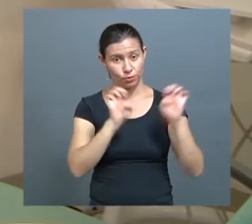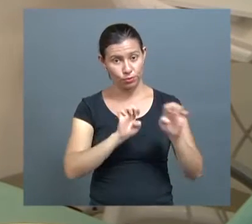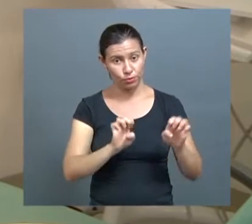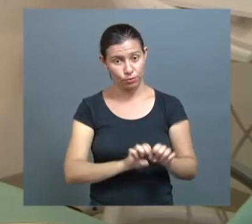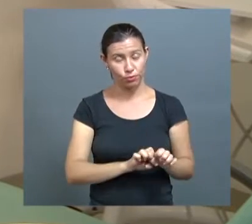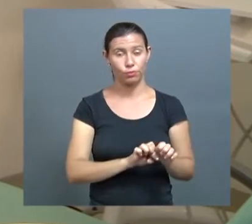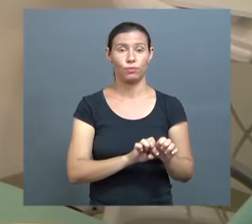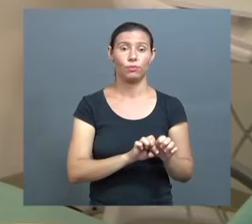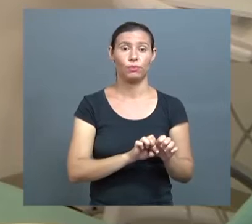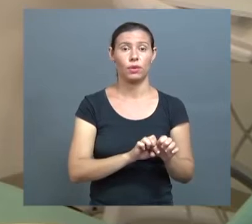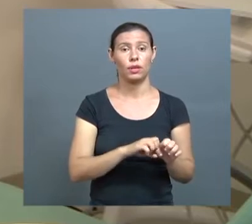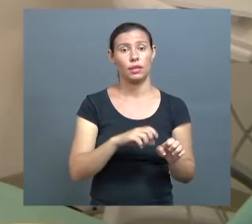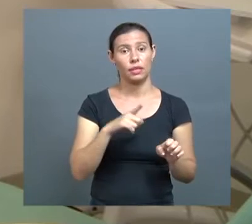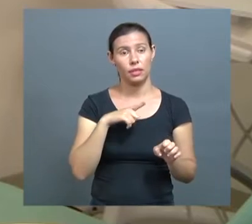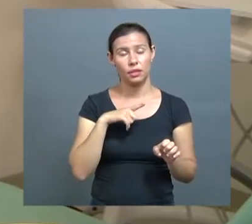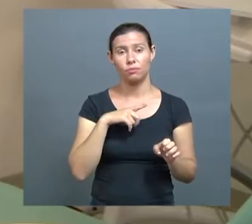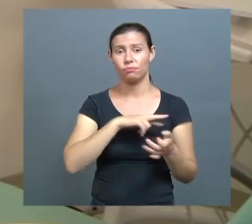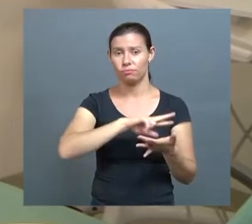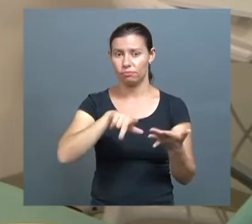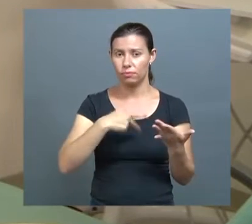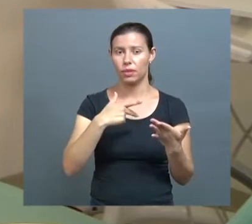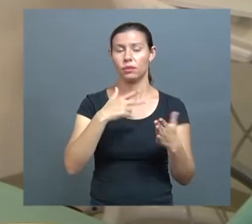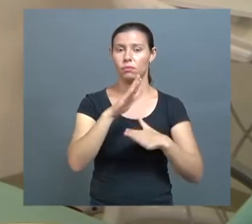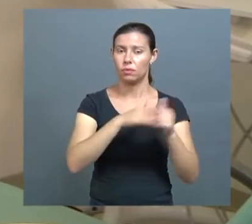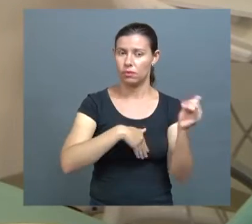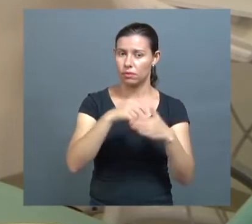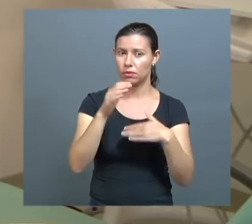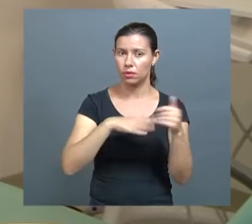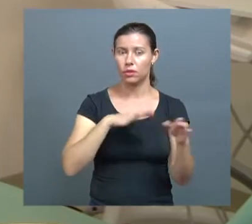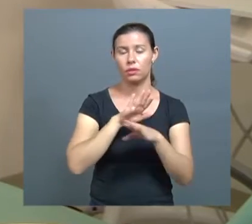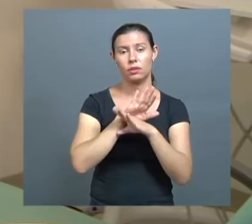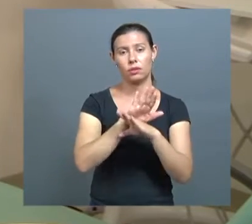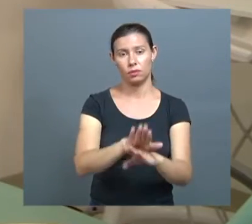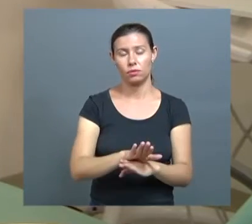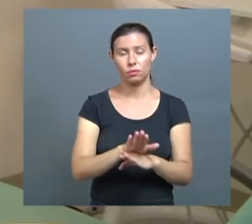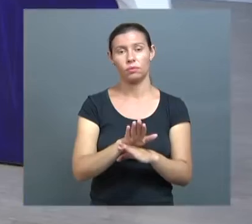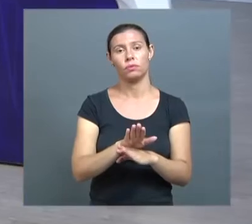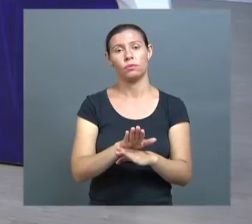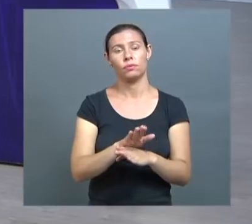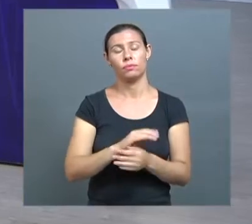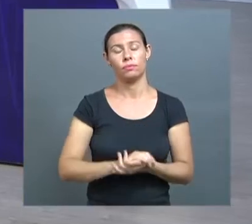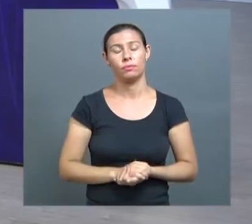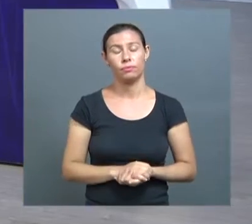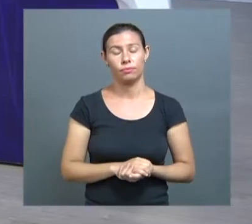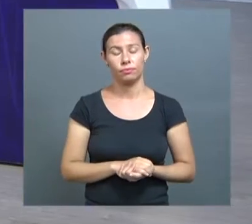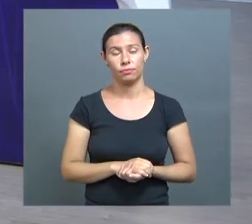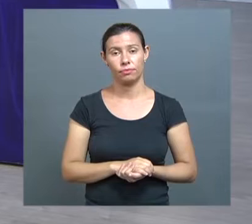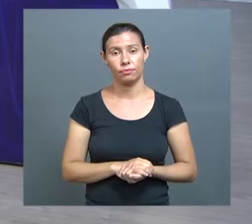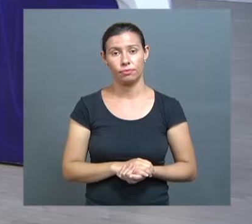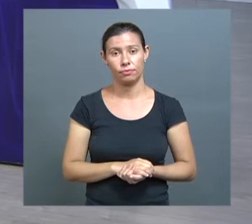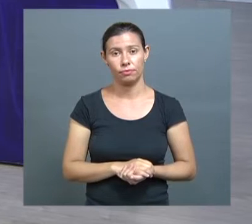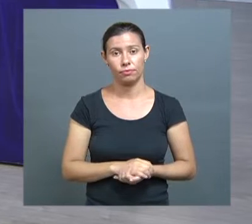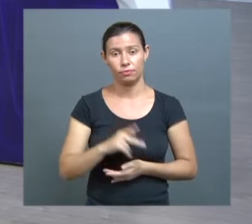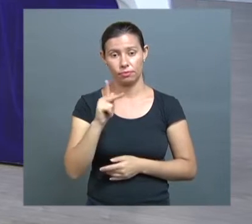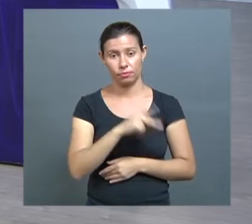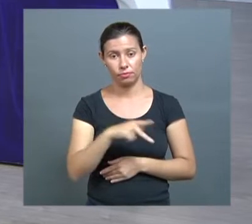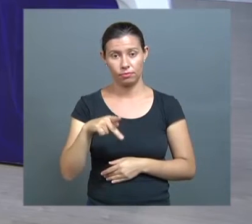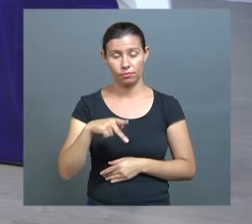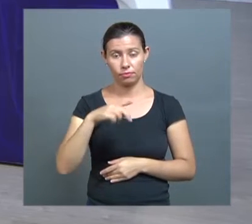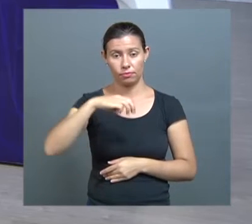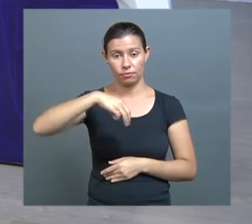todo o recurso humano necessário para que esses pacientes sejam atendidos. Professor Márcio,